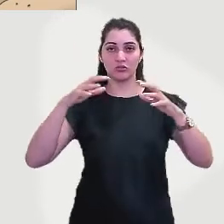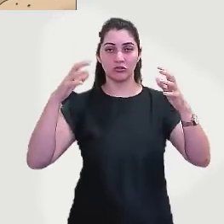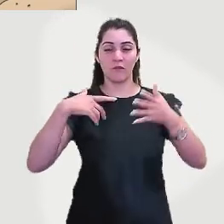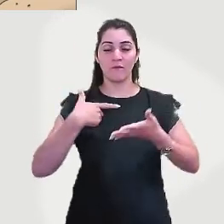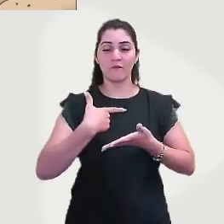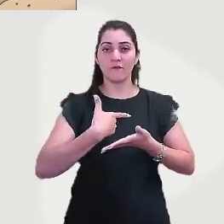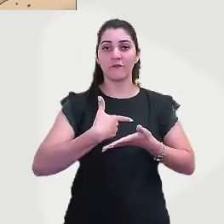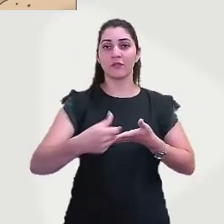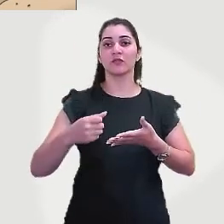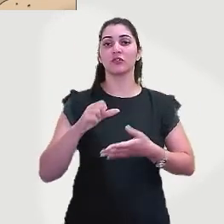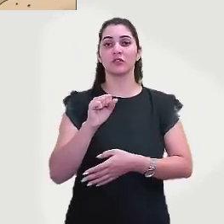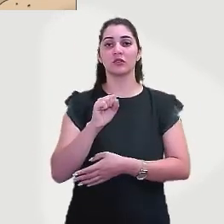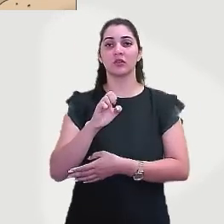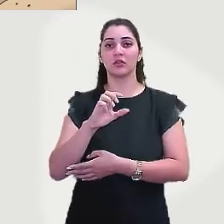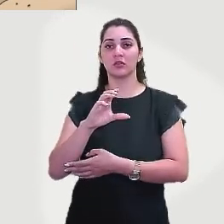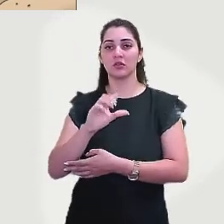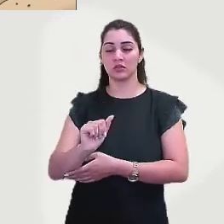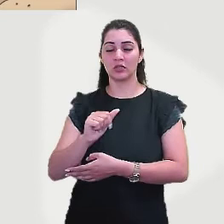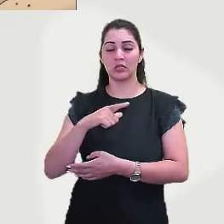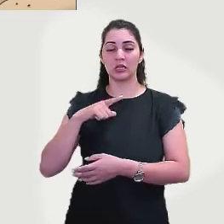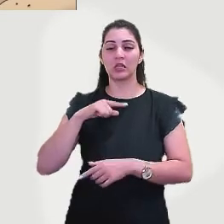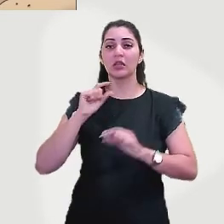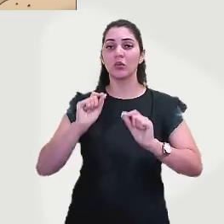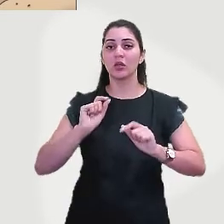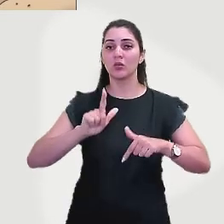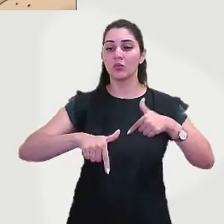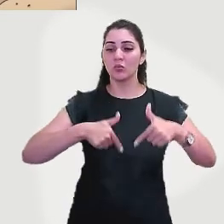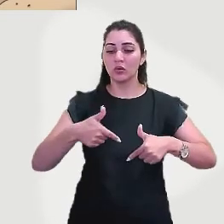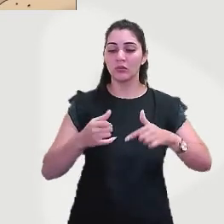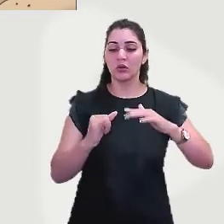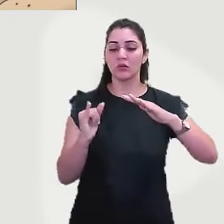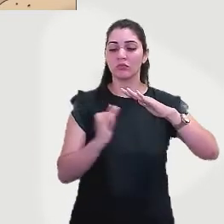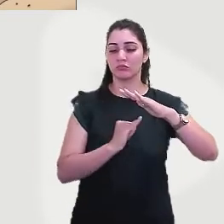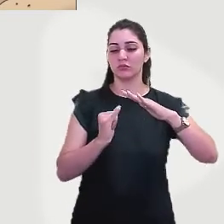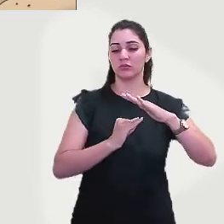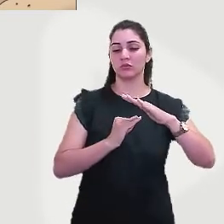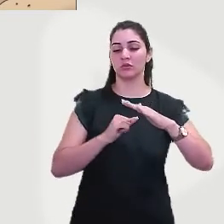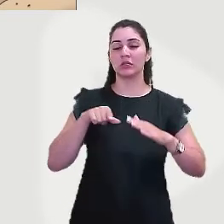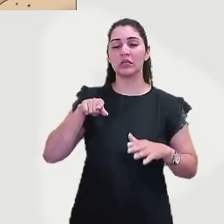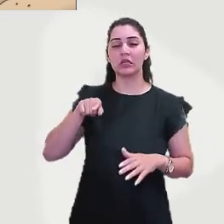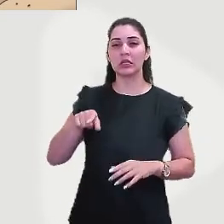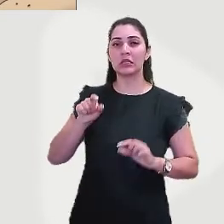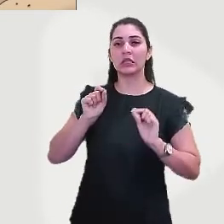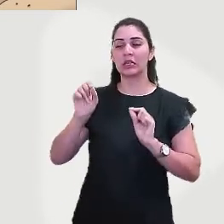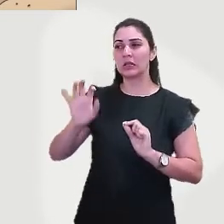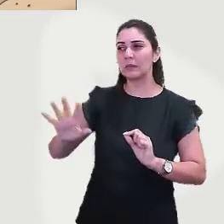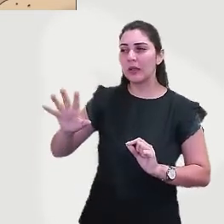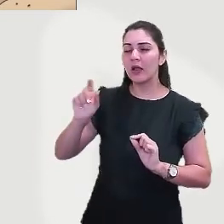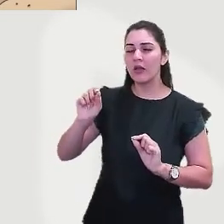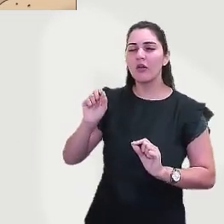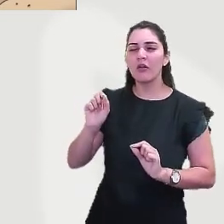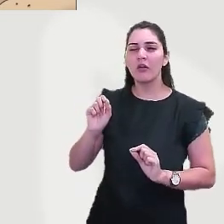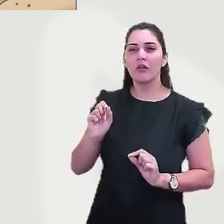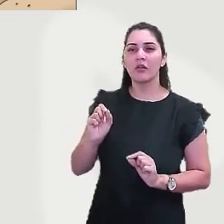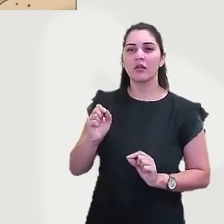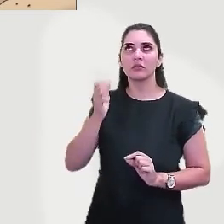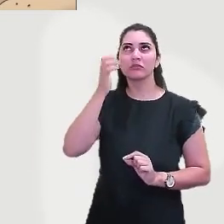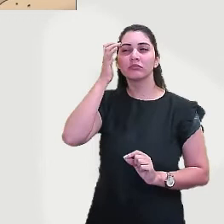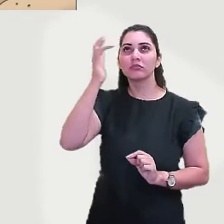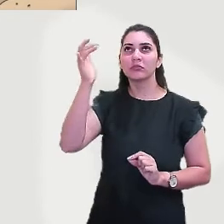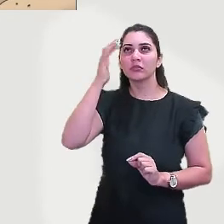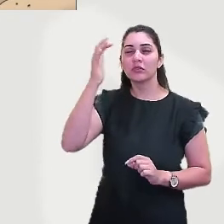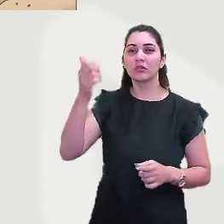seca e o emprego na indústria. Então, esse era um fascínio que existia. Era o fascínio urbano,